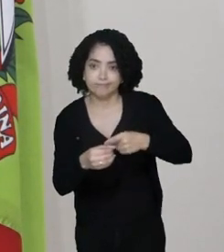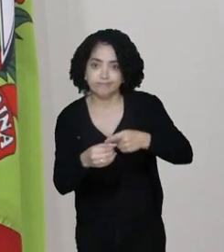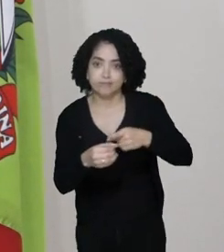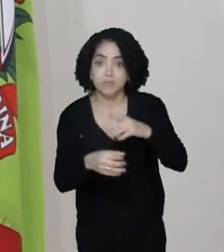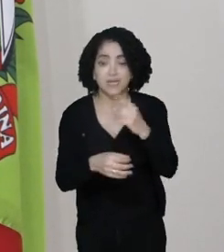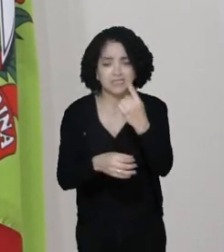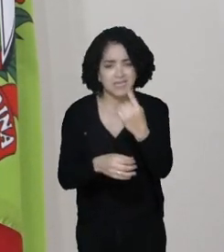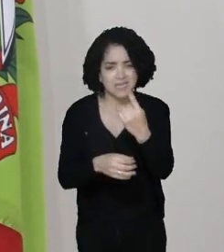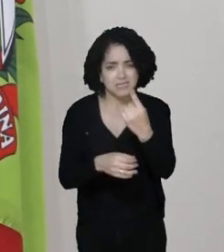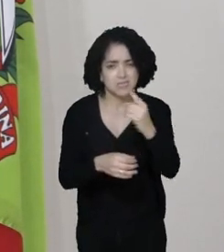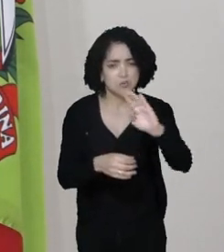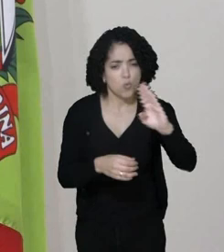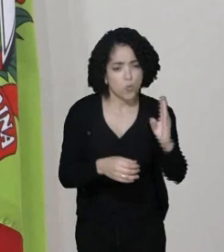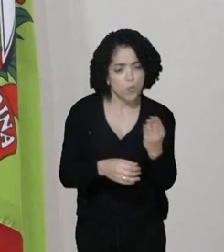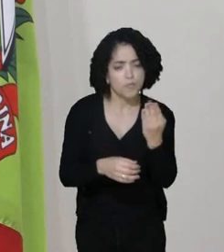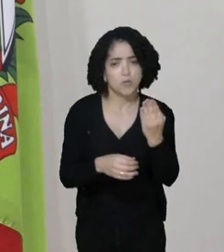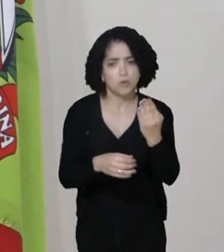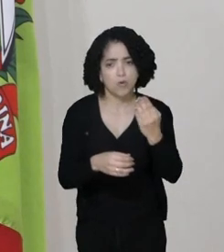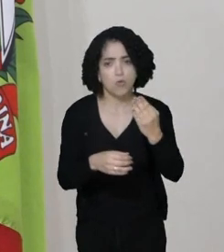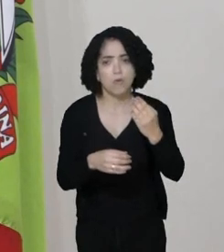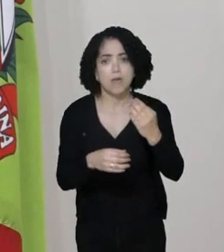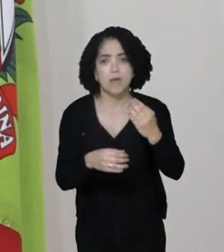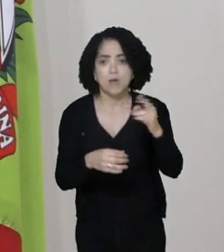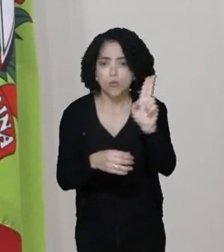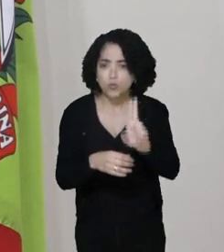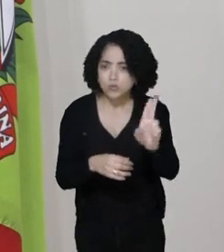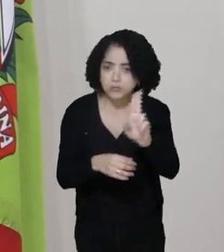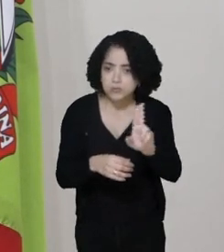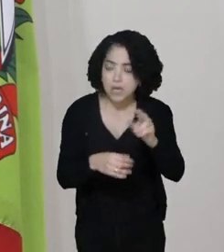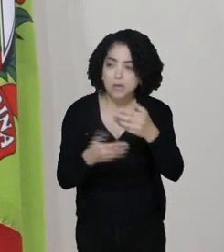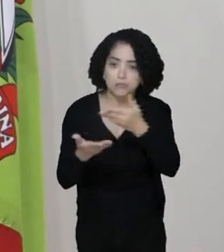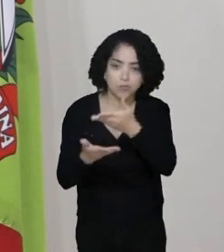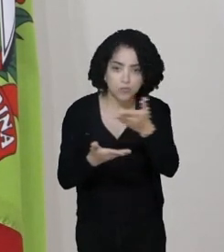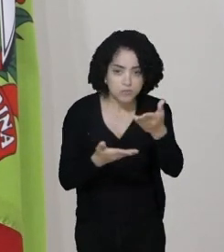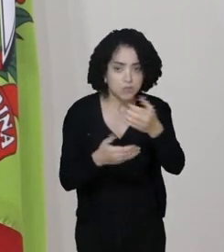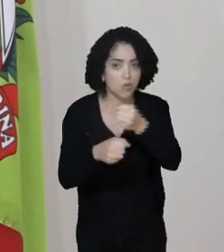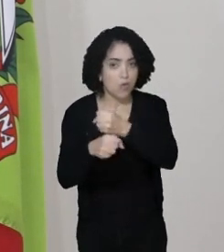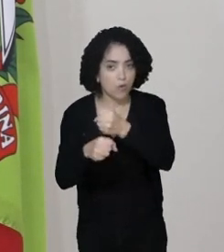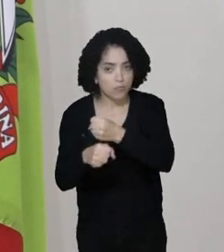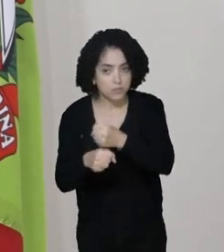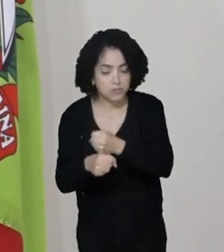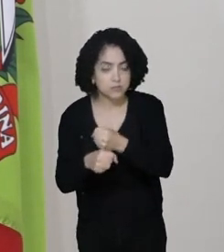bilhão não é muito mais salutar em uma obra como essa? É um bilhão de dólares.